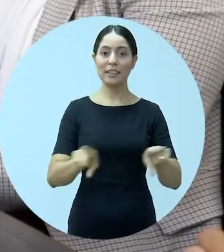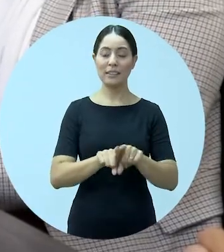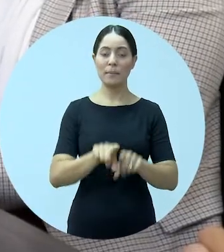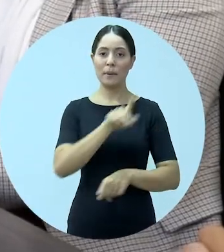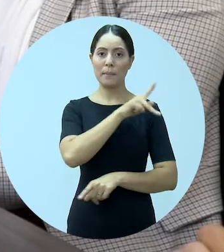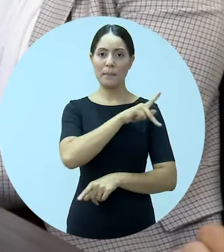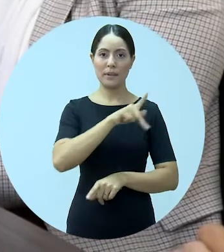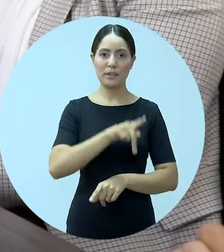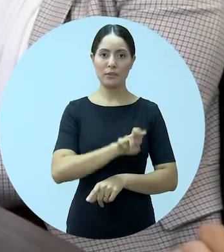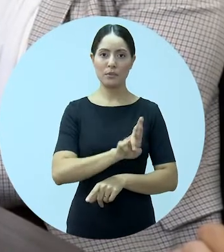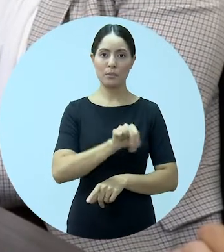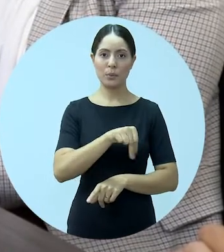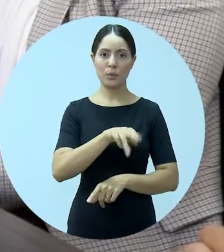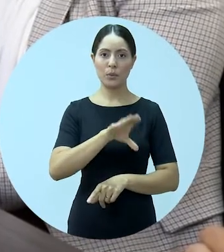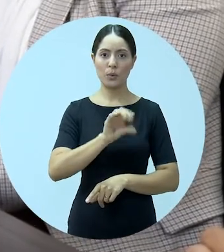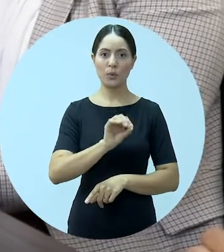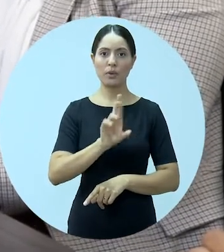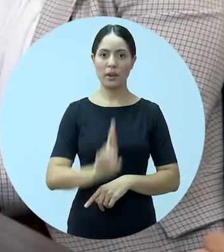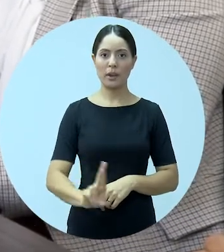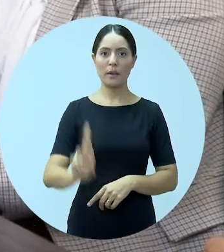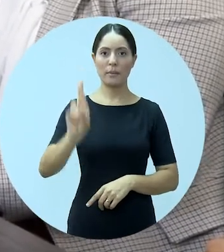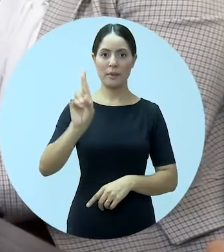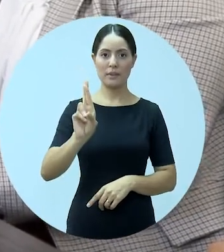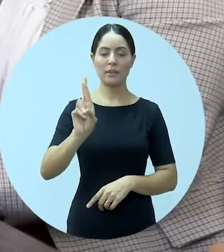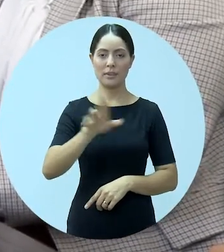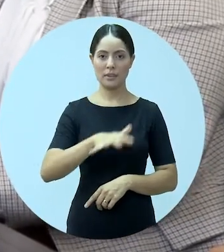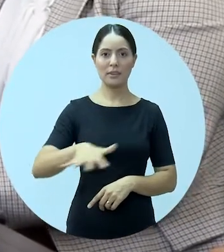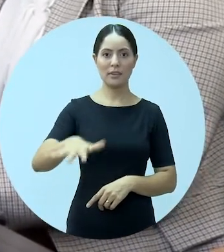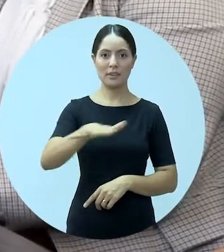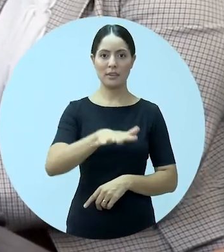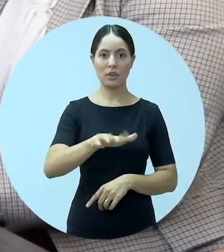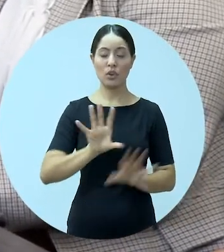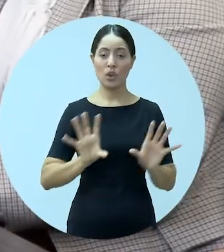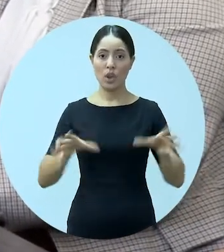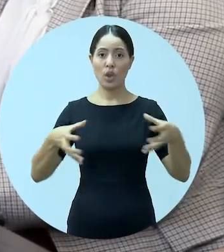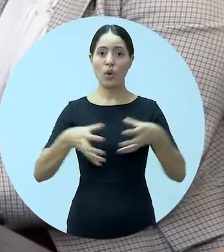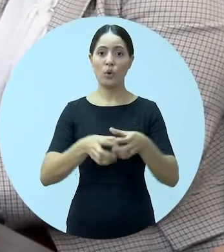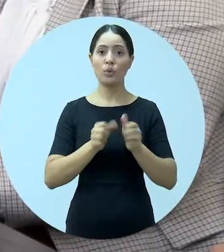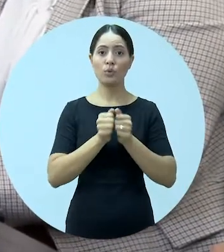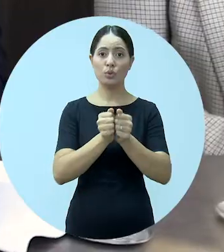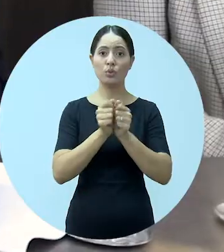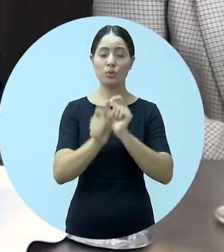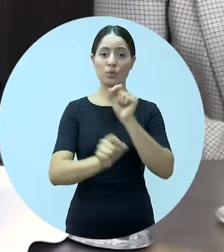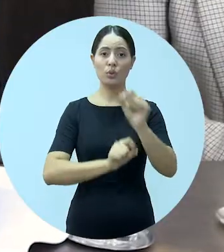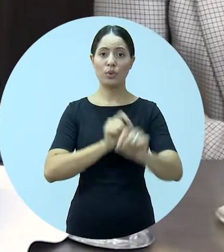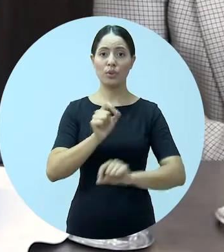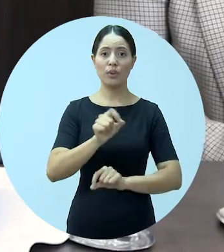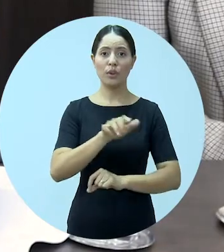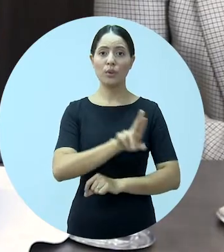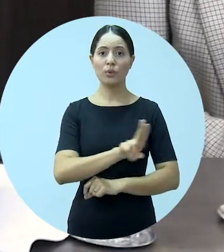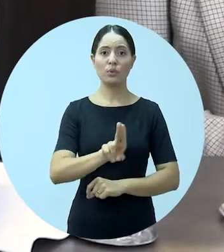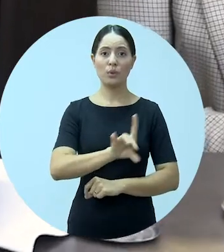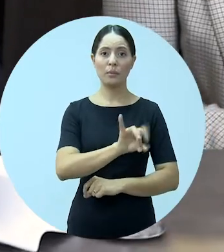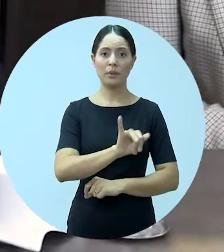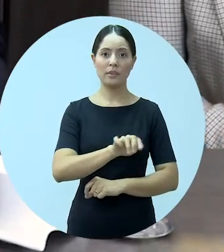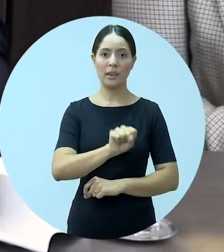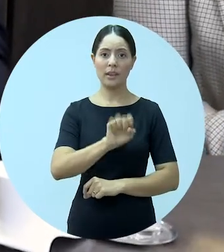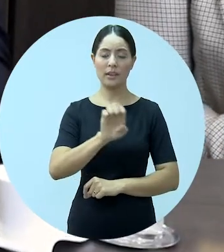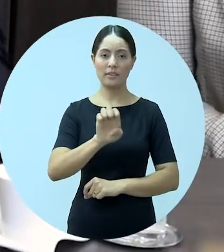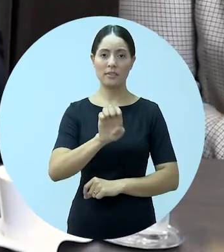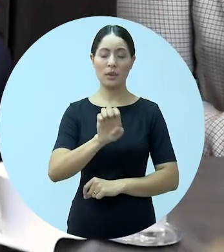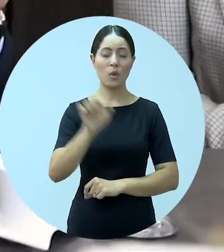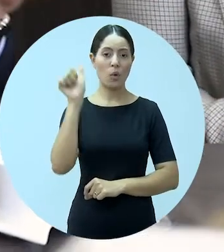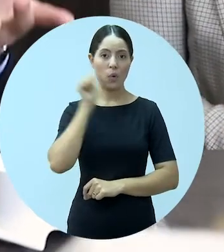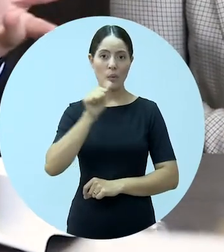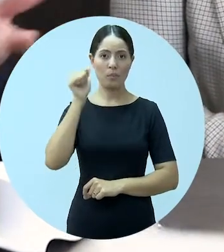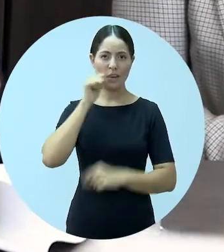Bruno Batista e representantes da Ordem no Estado se reuniram com a desembargadora Deise Pereira, coordenadora do Núcleo Estadual da Mulher